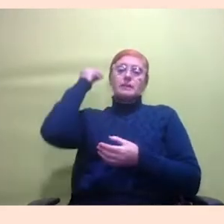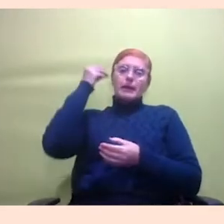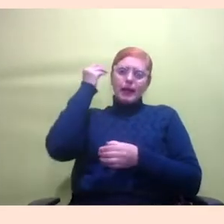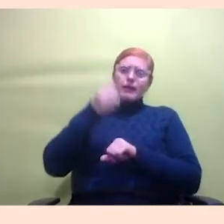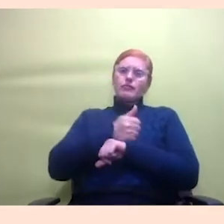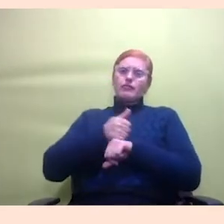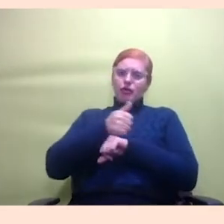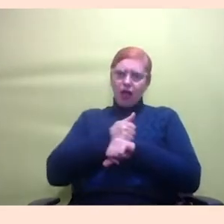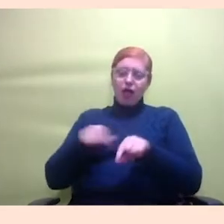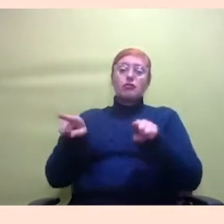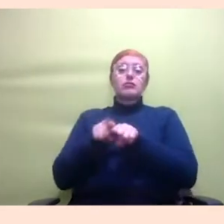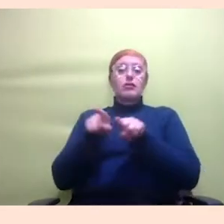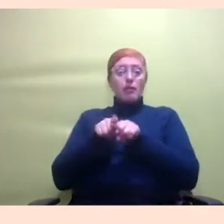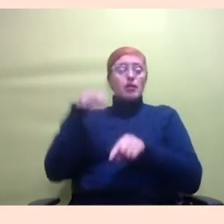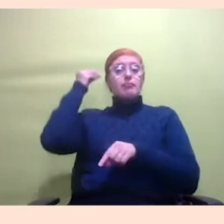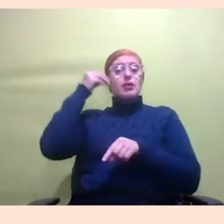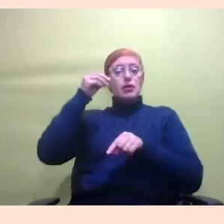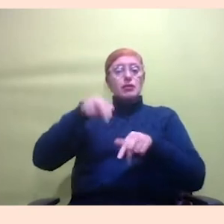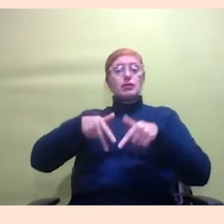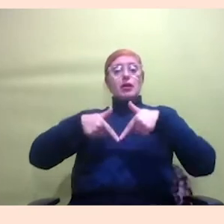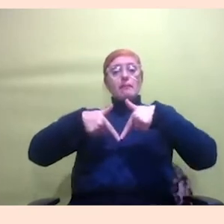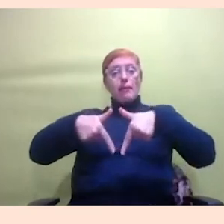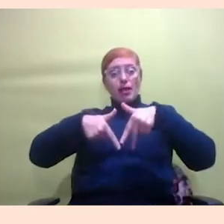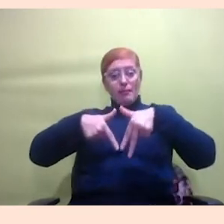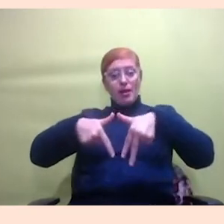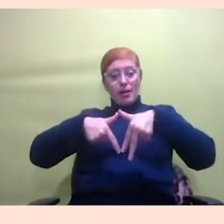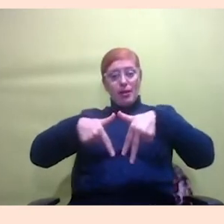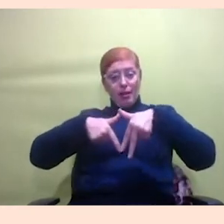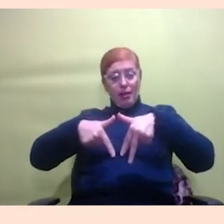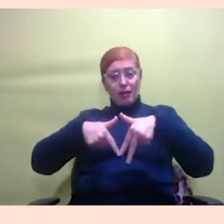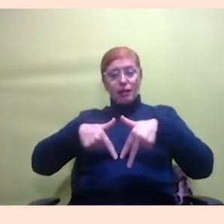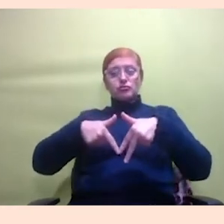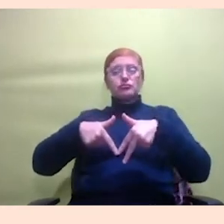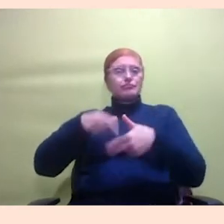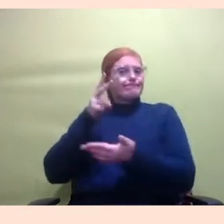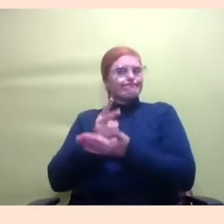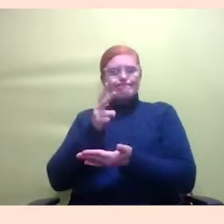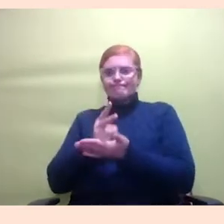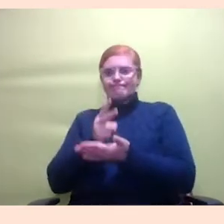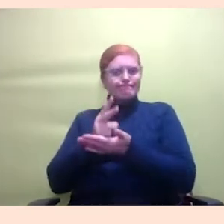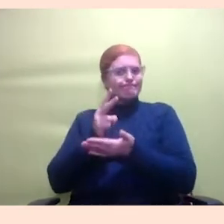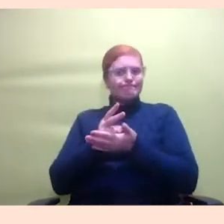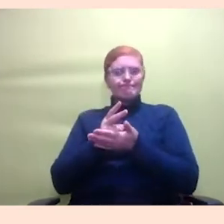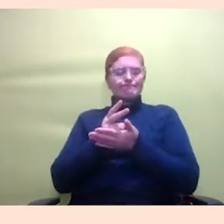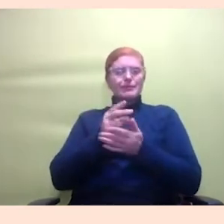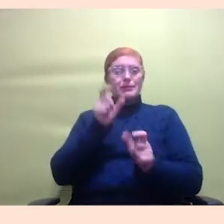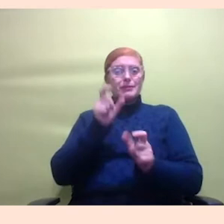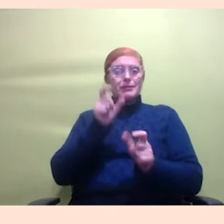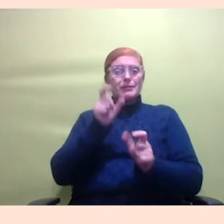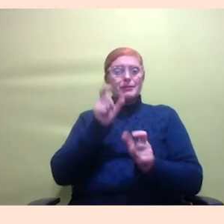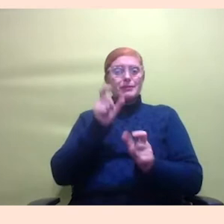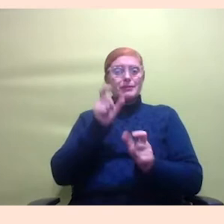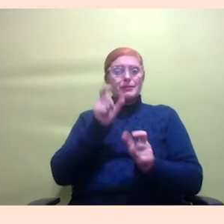militante ele está sendo uma constante para muita gente então eu queria que além das questões vocês fechassem a